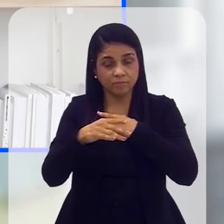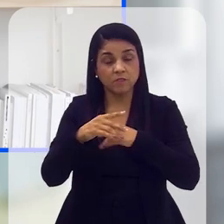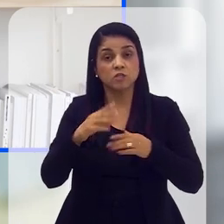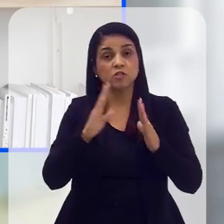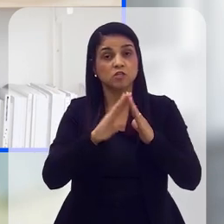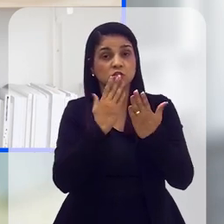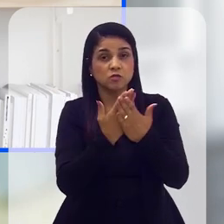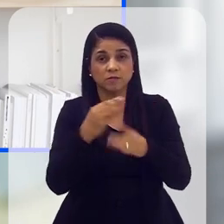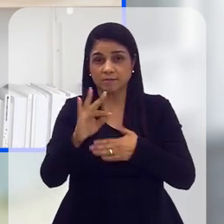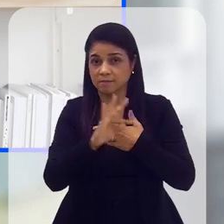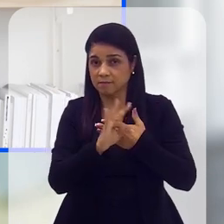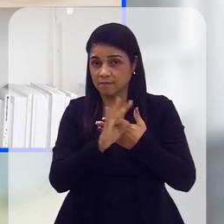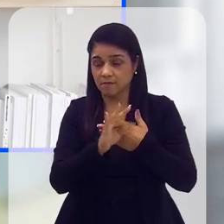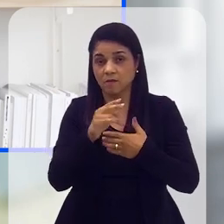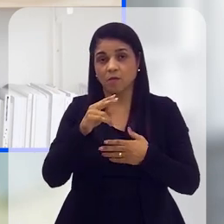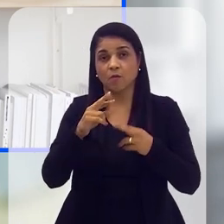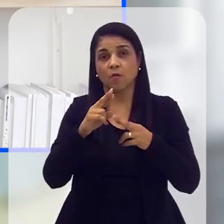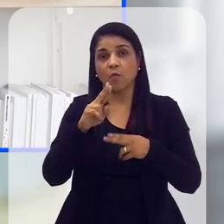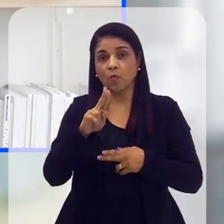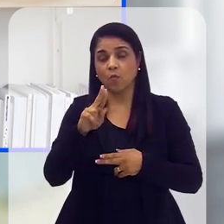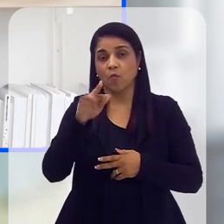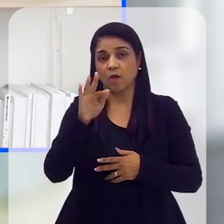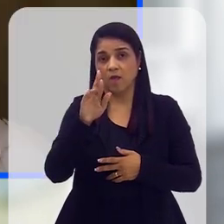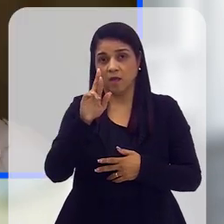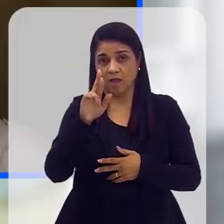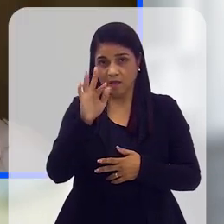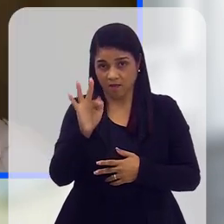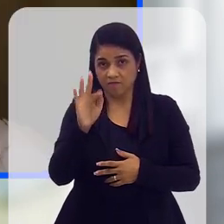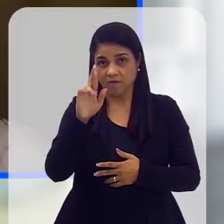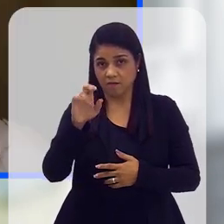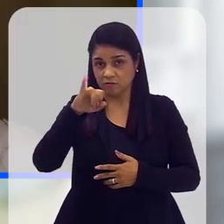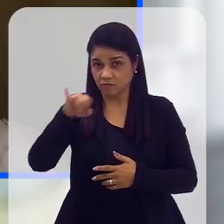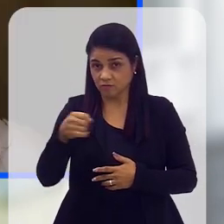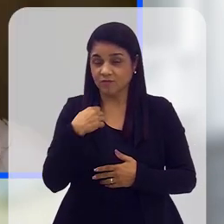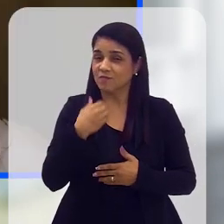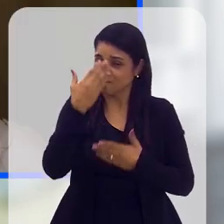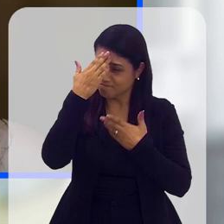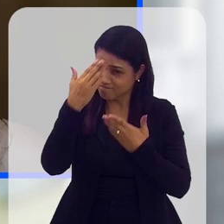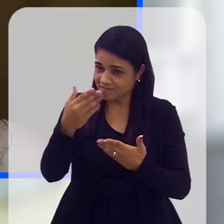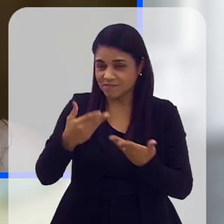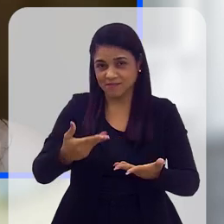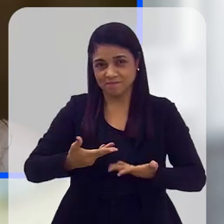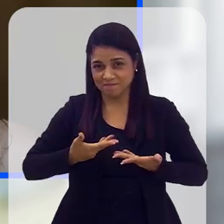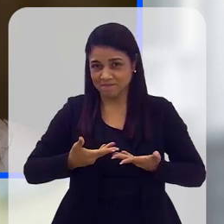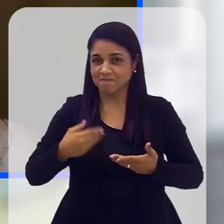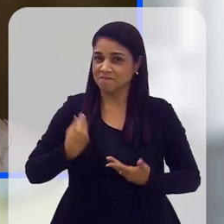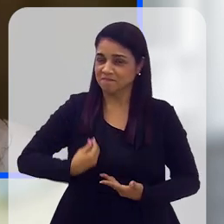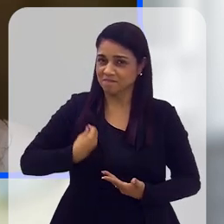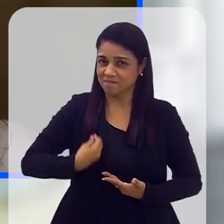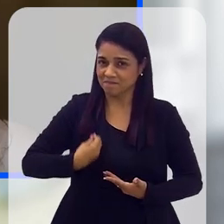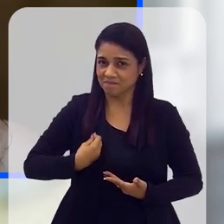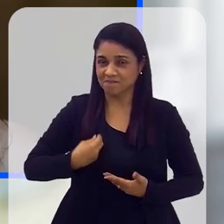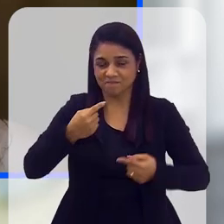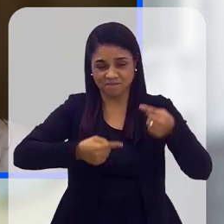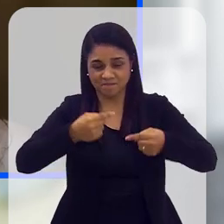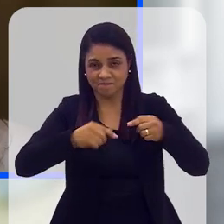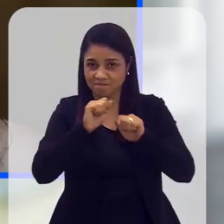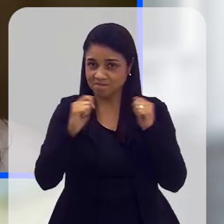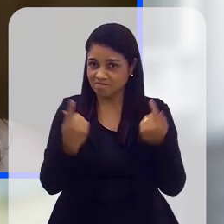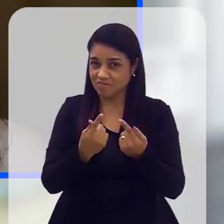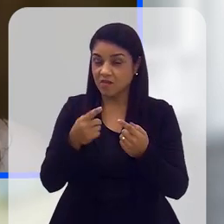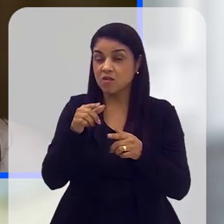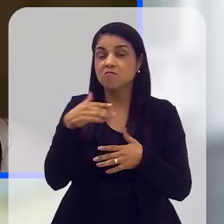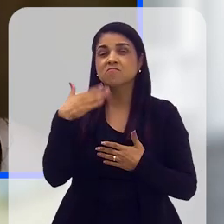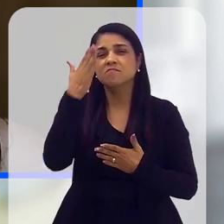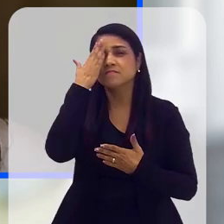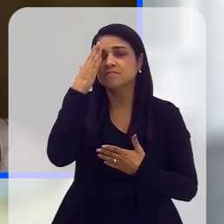da Escola Politécnica, também da UFRJ. Agradeço a participação de vocês aqui no Alerje Debate. Bem, enfim, eu gostaria